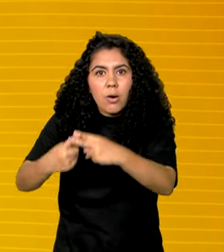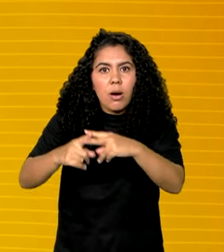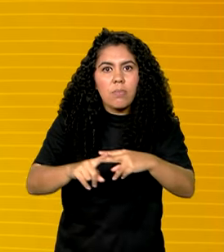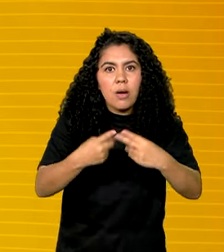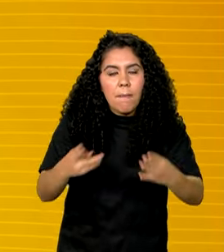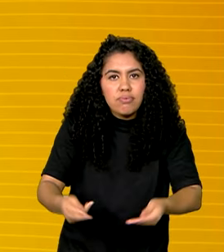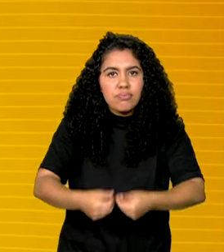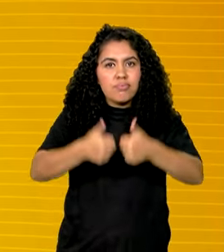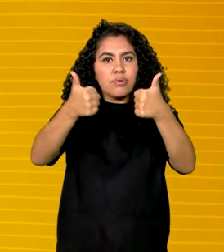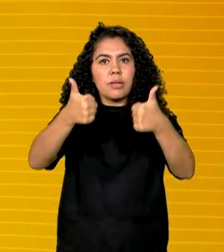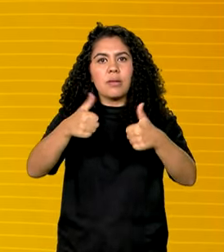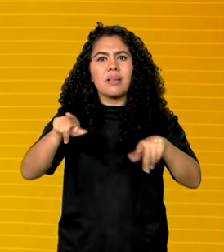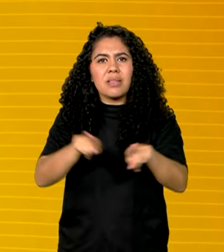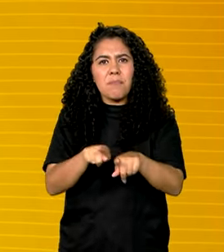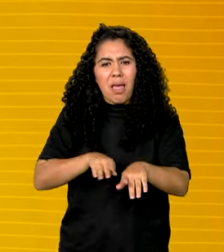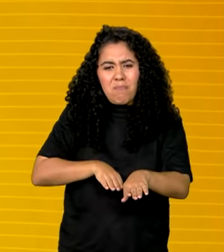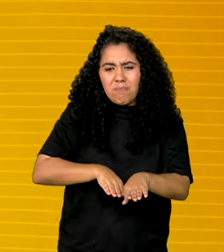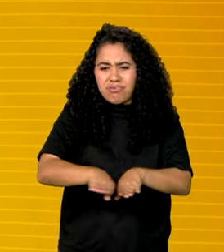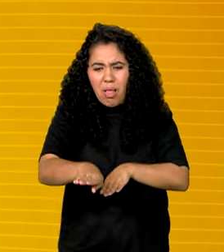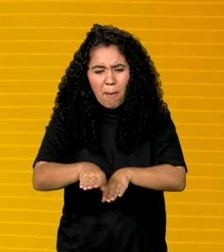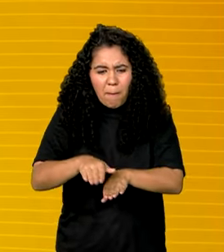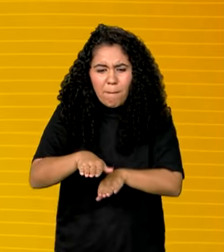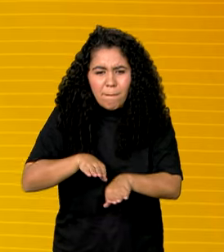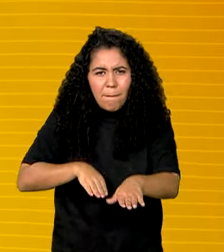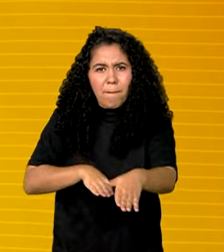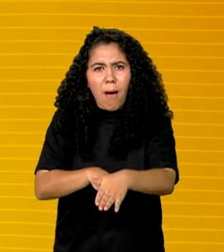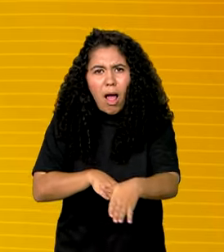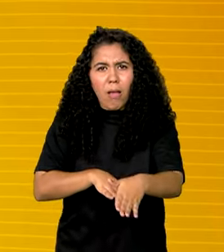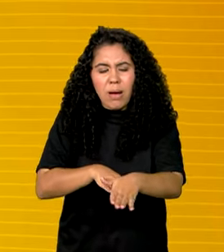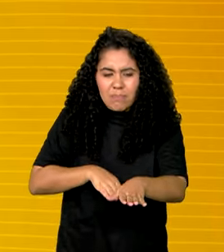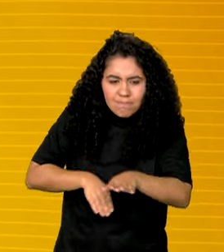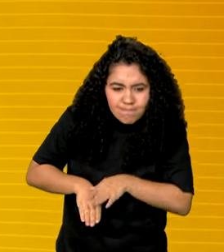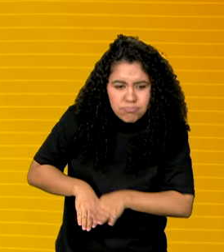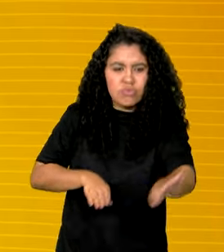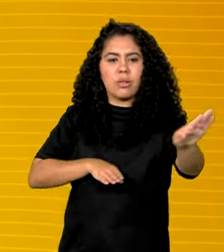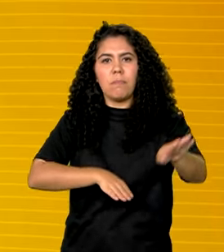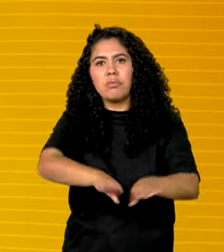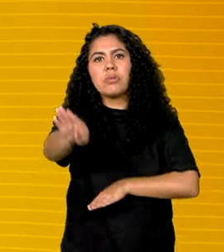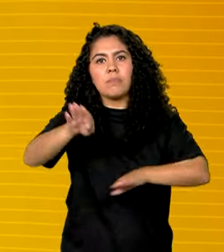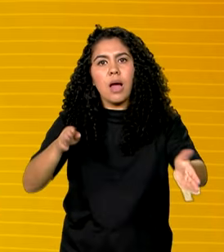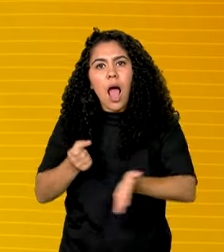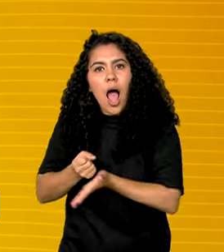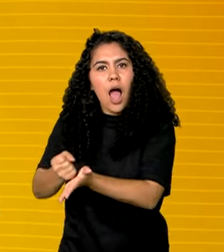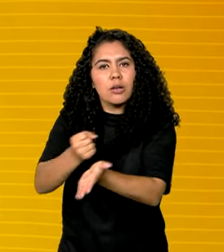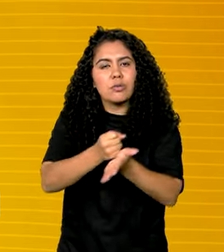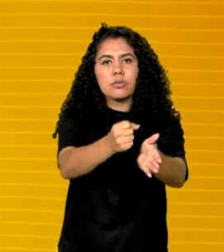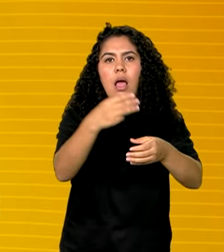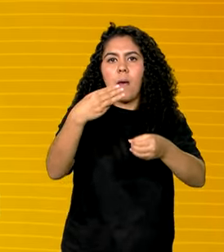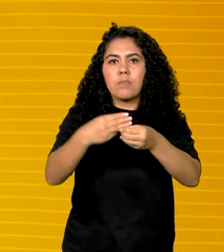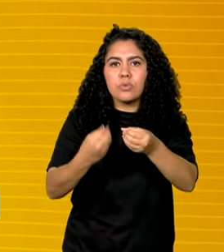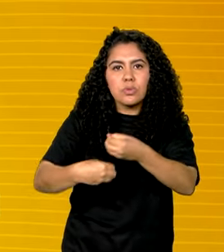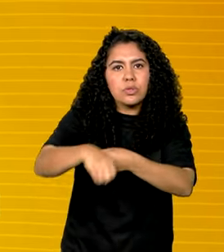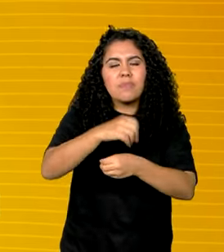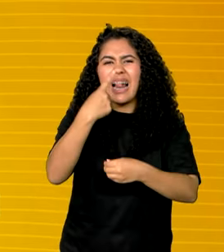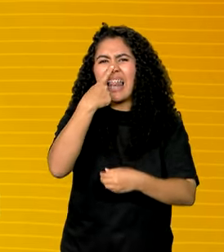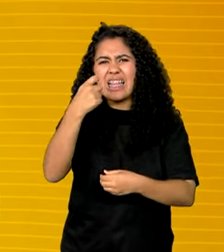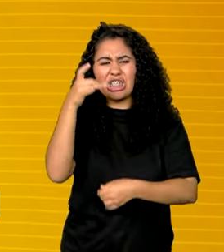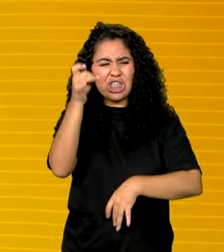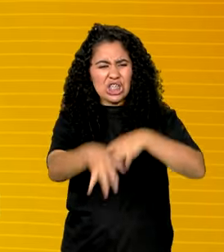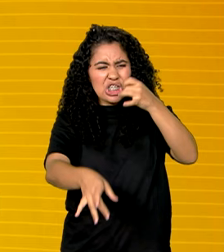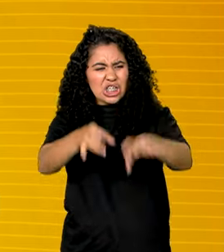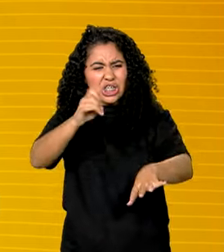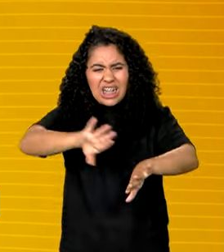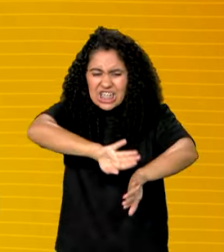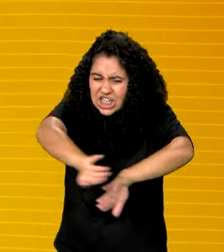desobstruir vias que estão interrompidas, mas principalmente nesse momento para ajudar os municípios para a retirada do lixo, essa quantidade